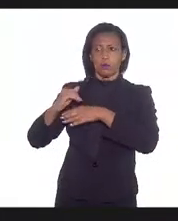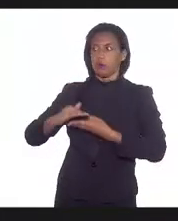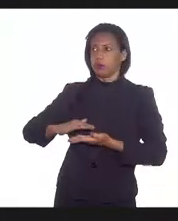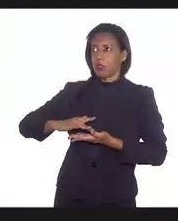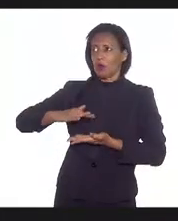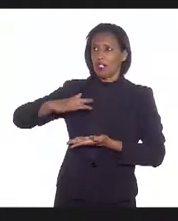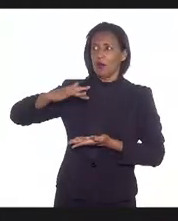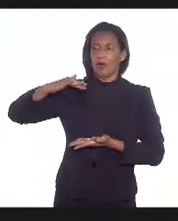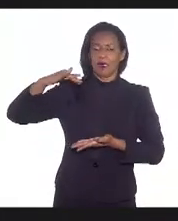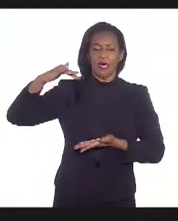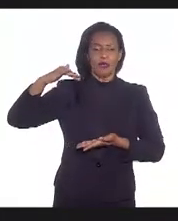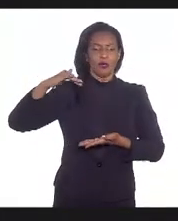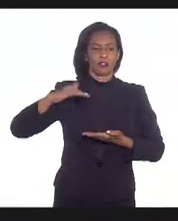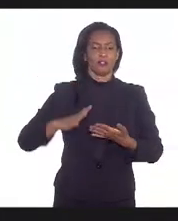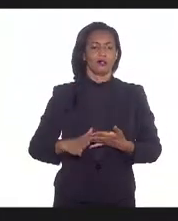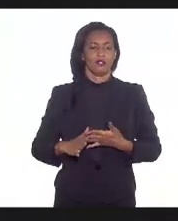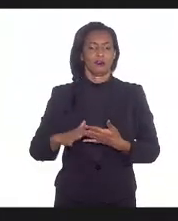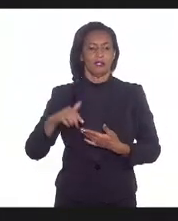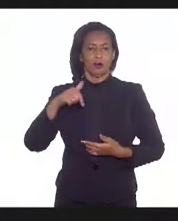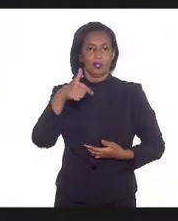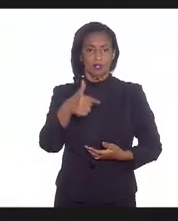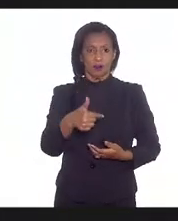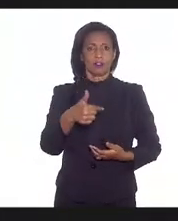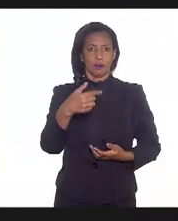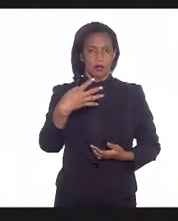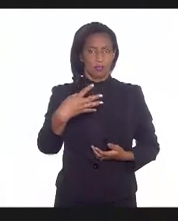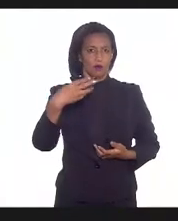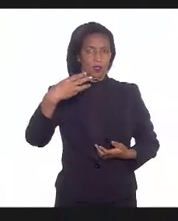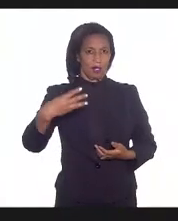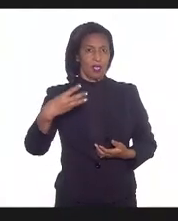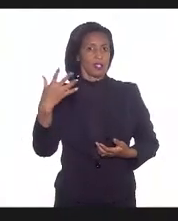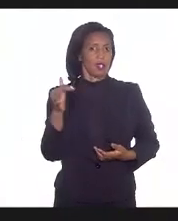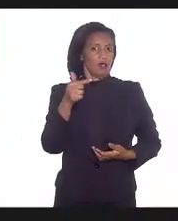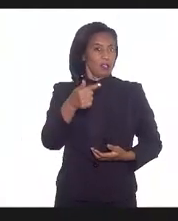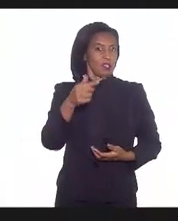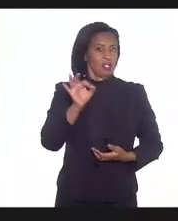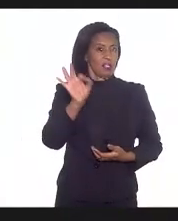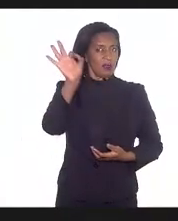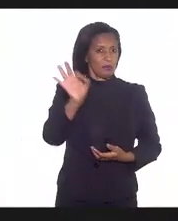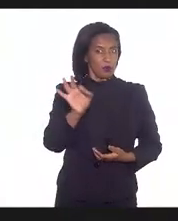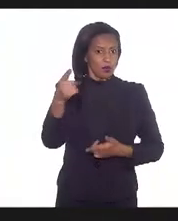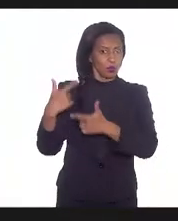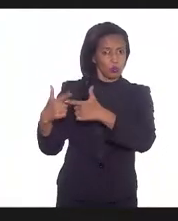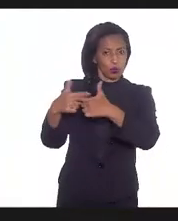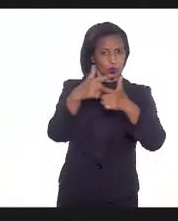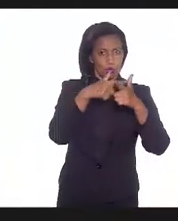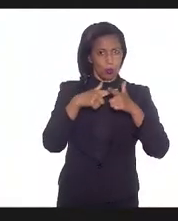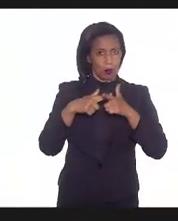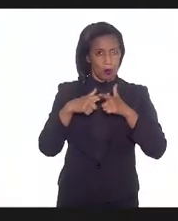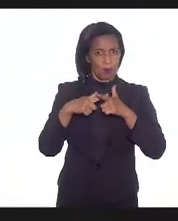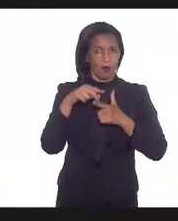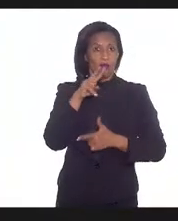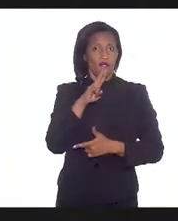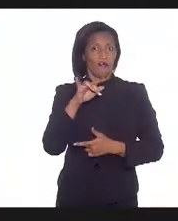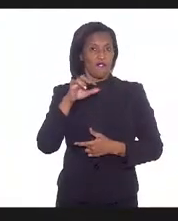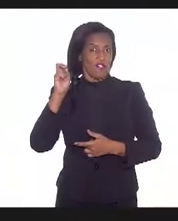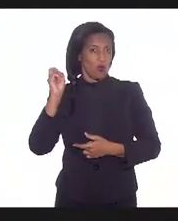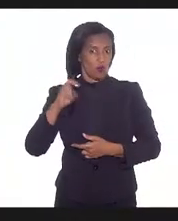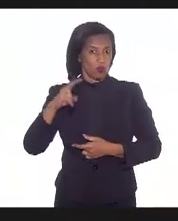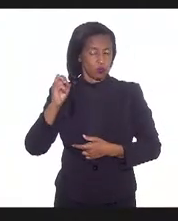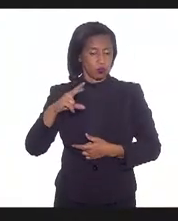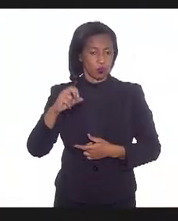806 com os 243, são 70% dos casos escondidos. Então, o que eu